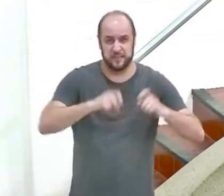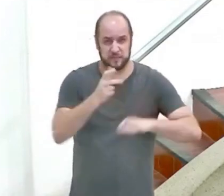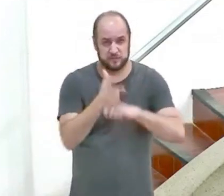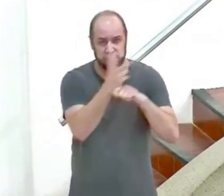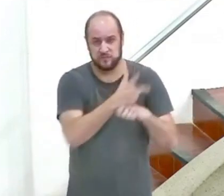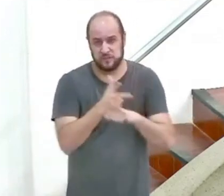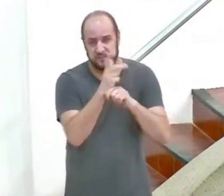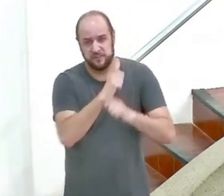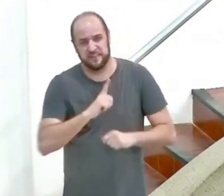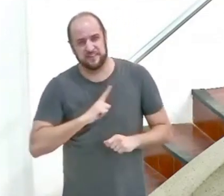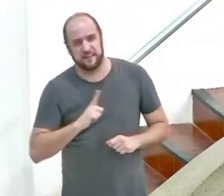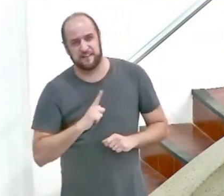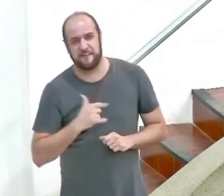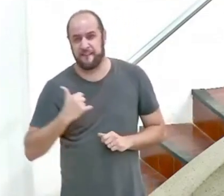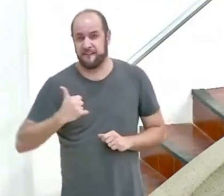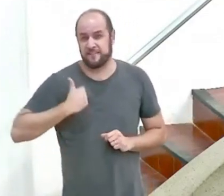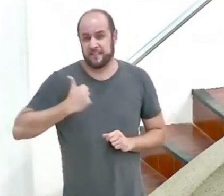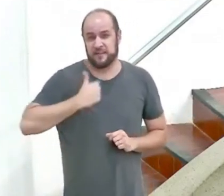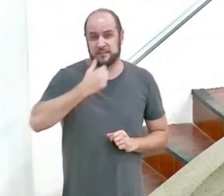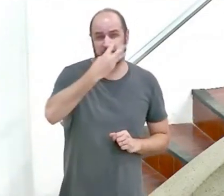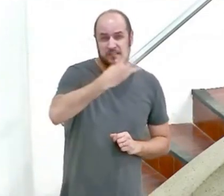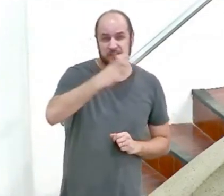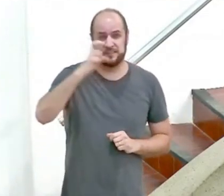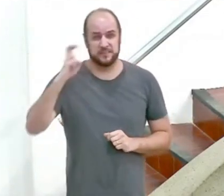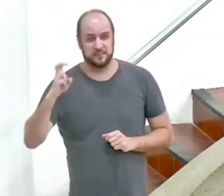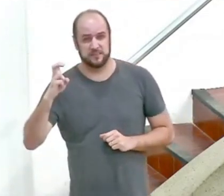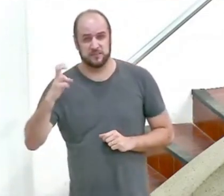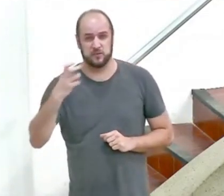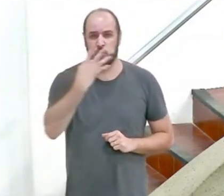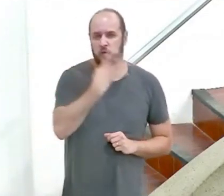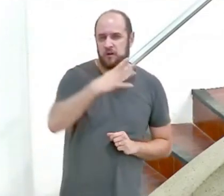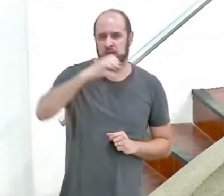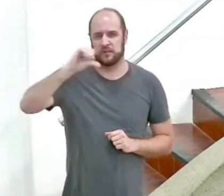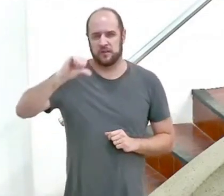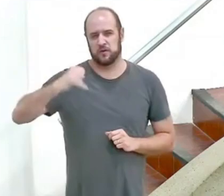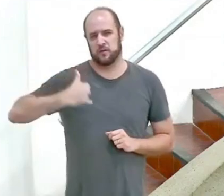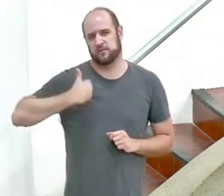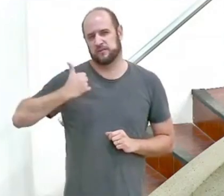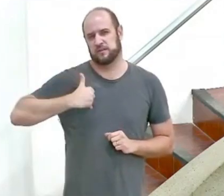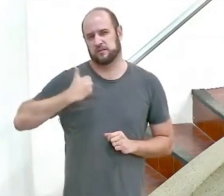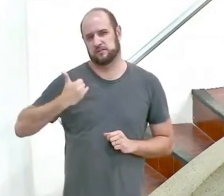35 e 49 anos de idade